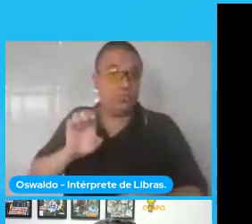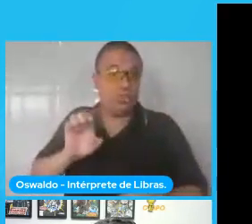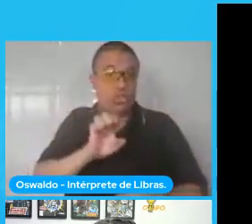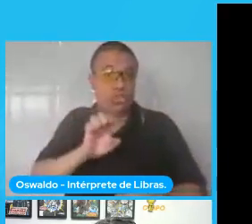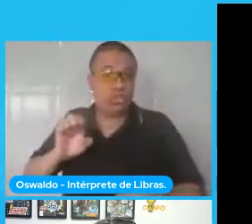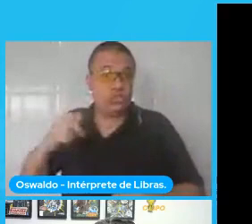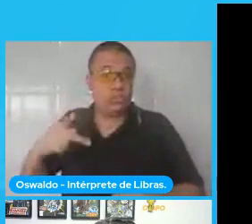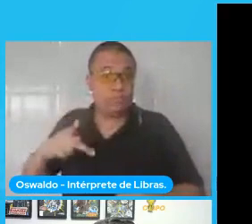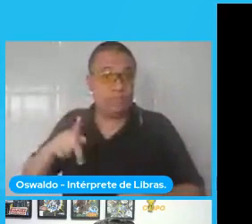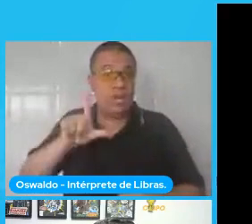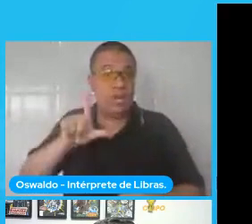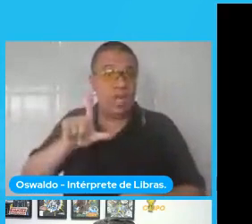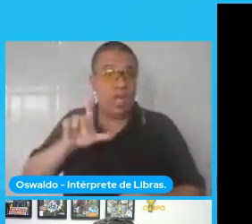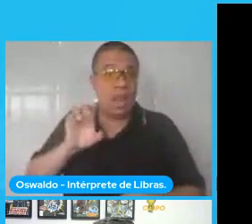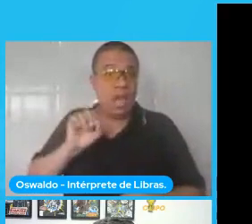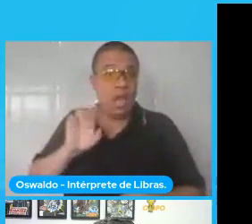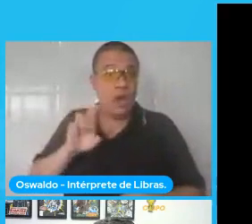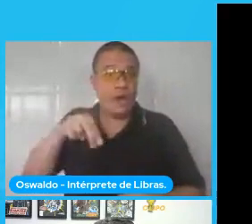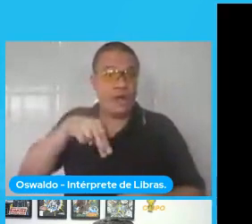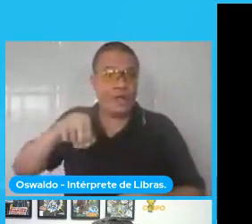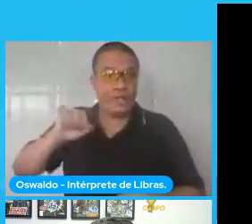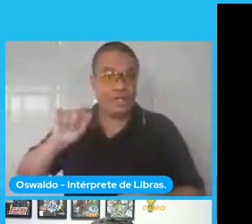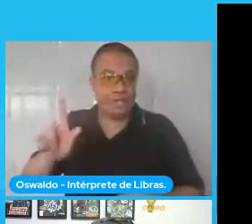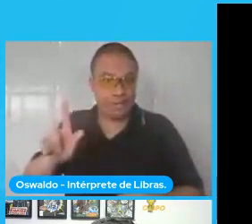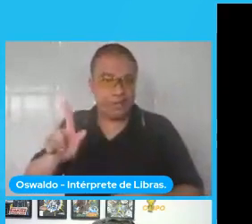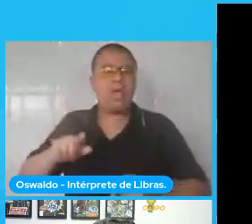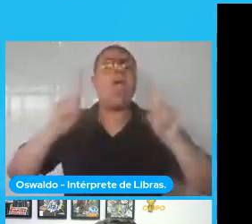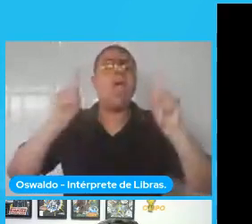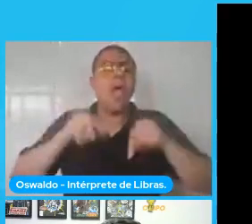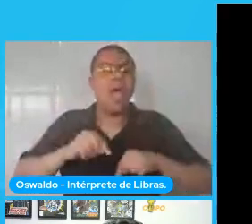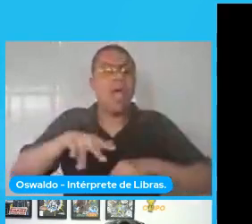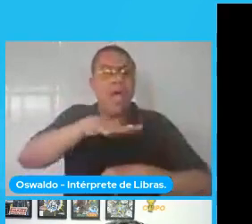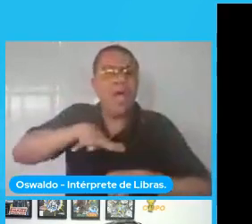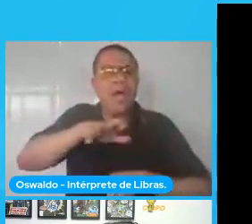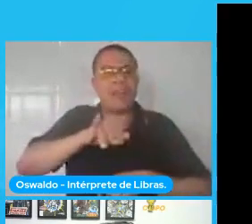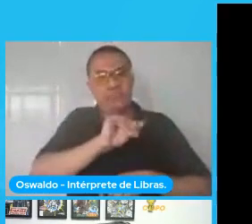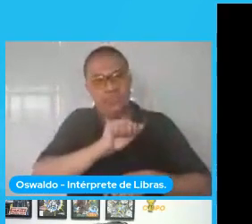conceitos para que todo mundo consiga entender e ficar aí no mesmo pé.